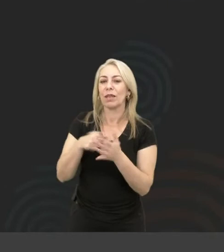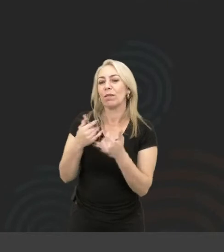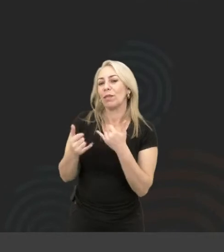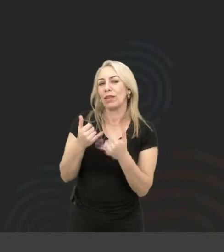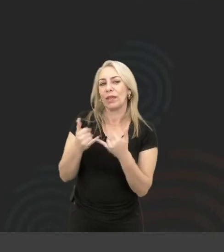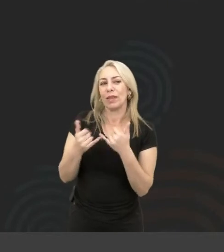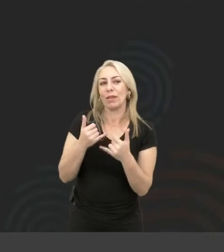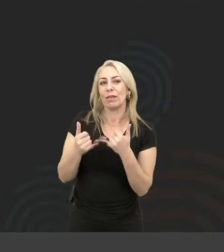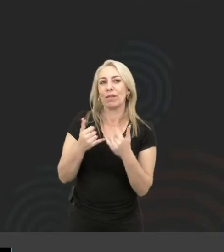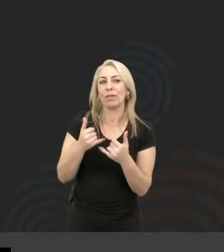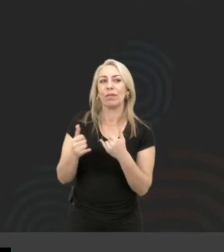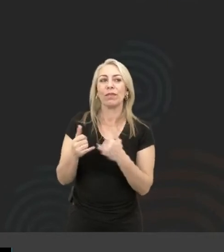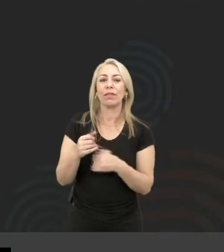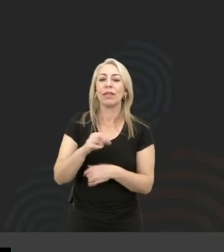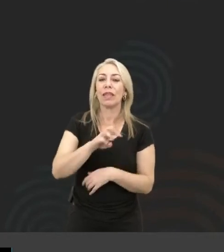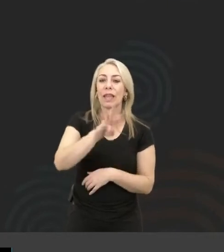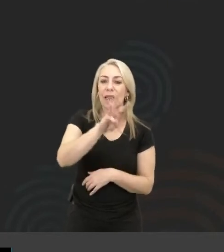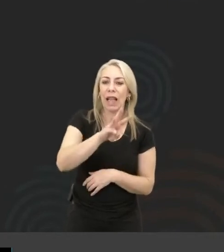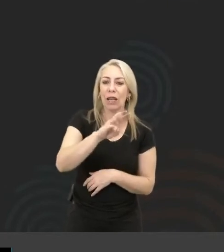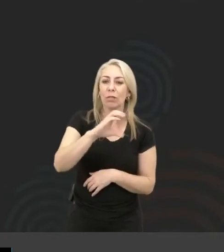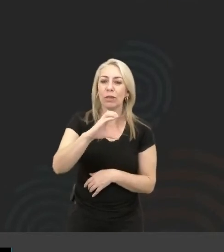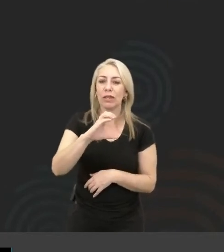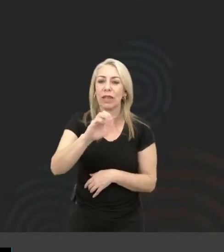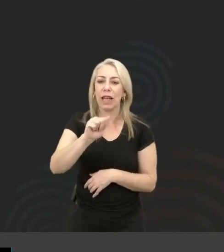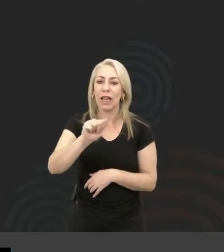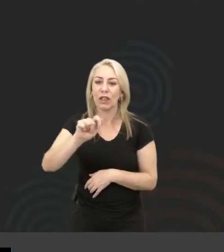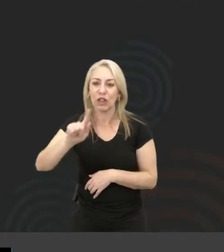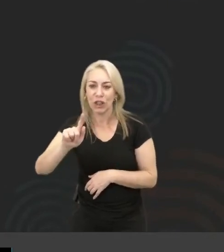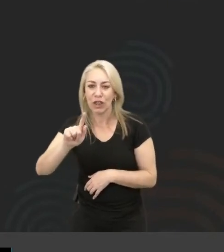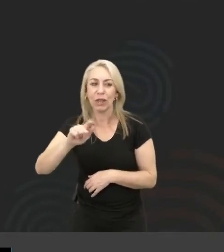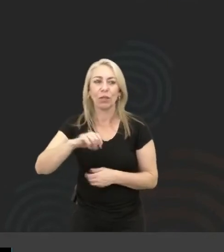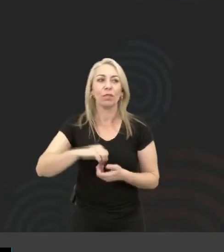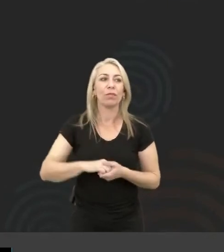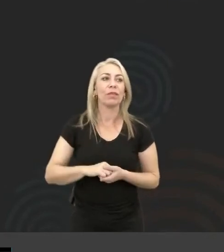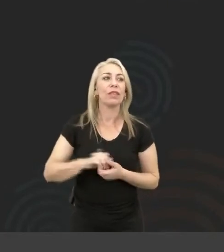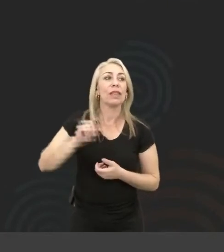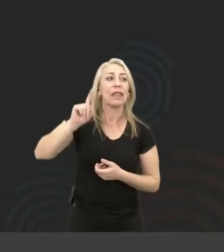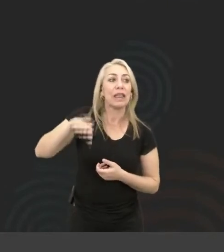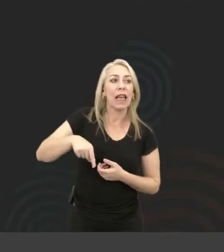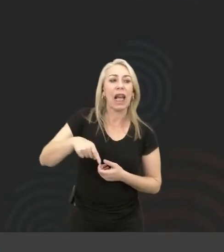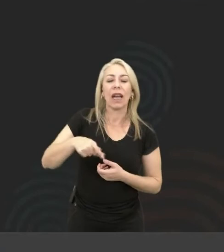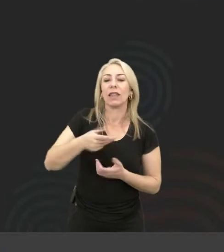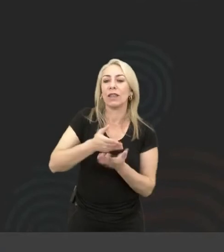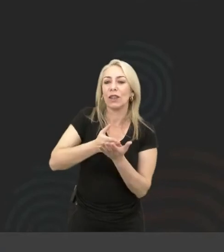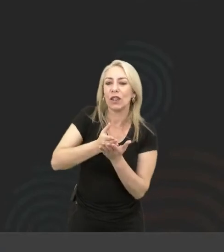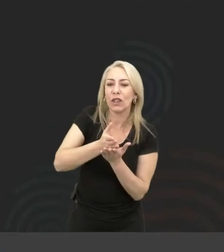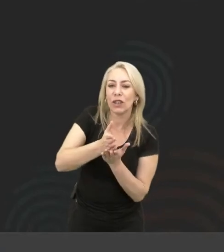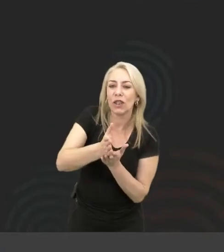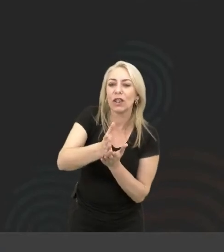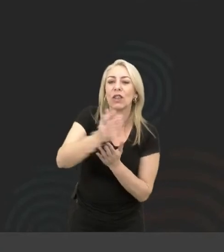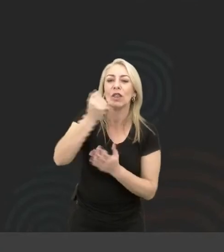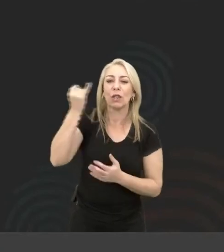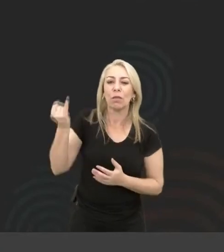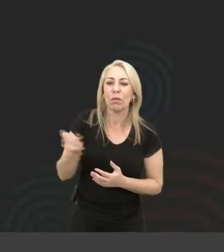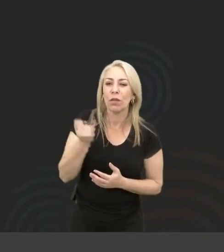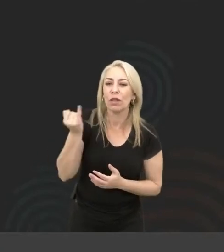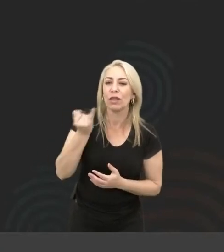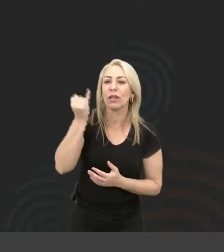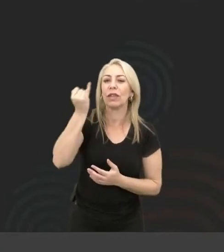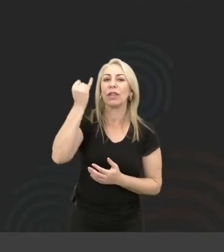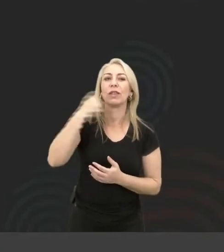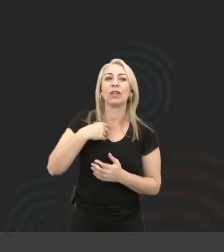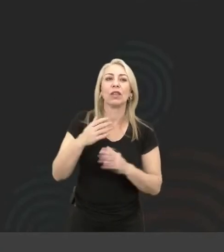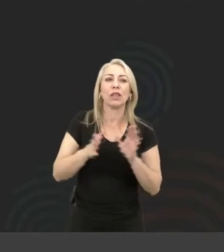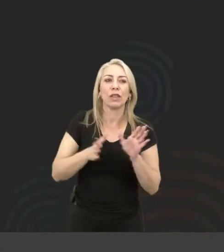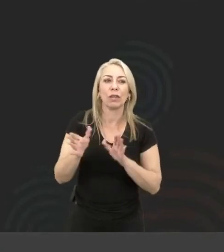exemplo, na WCAG, tá? Que é uma diretriz muito importante de